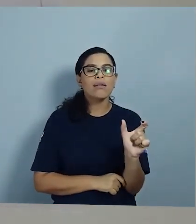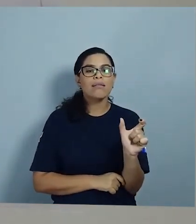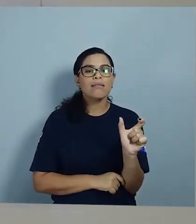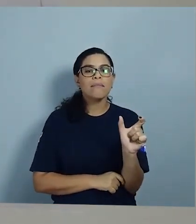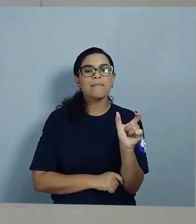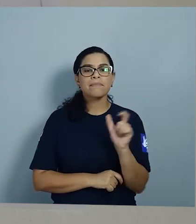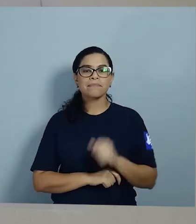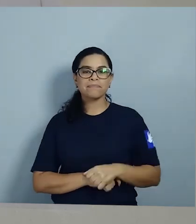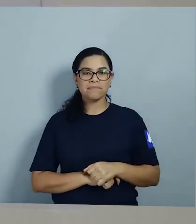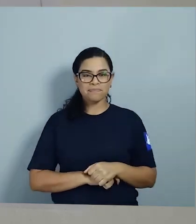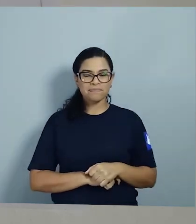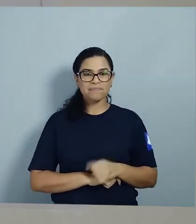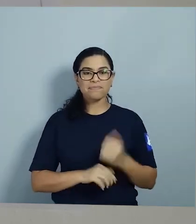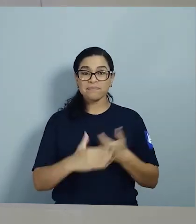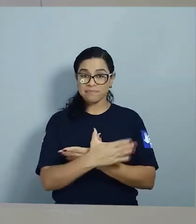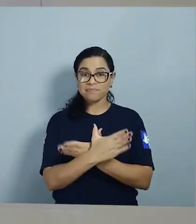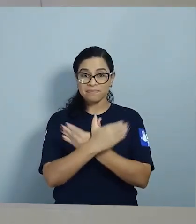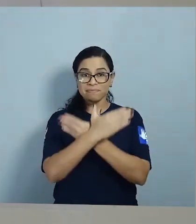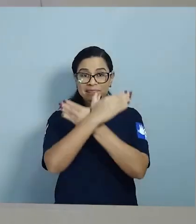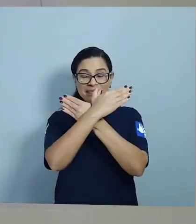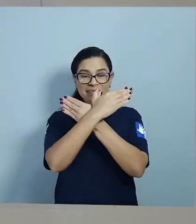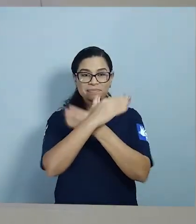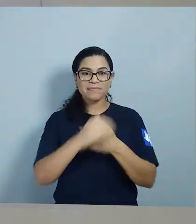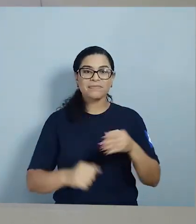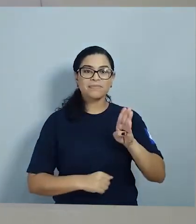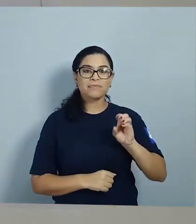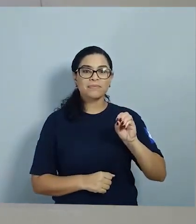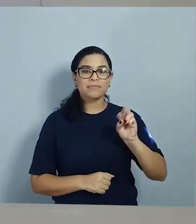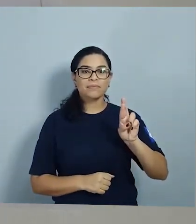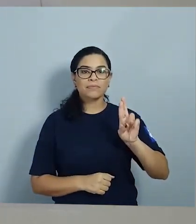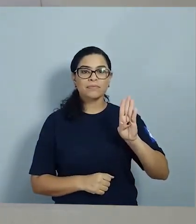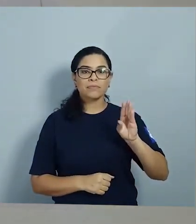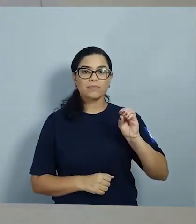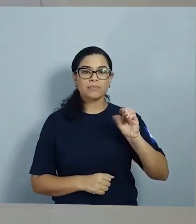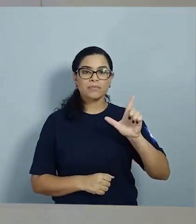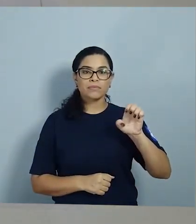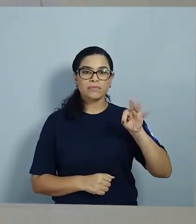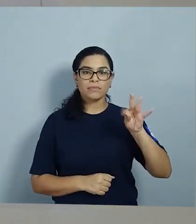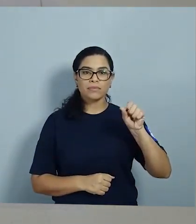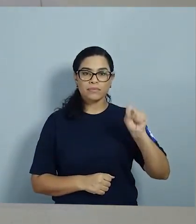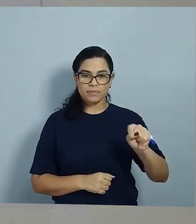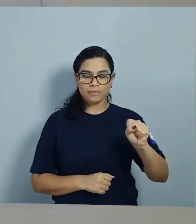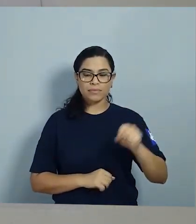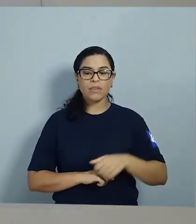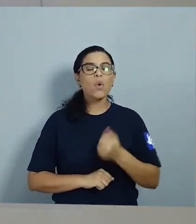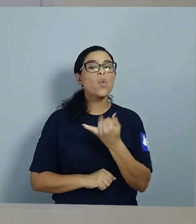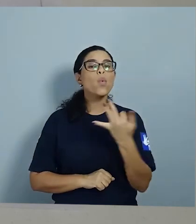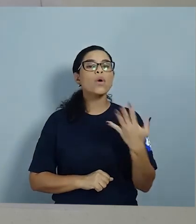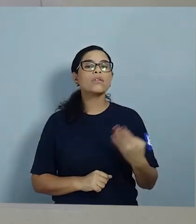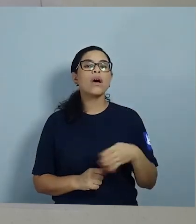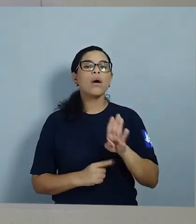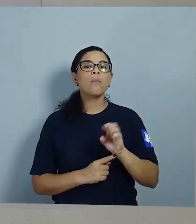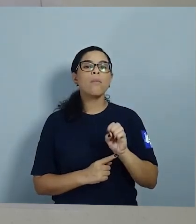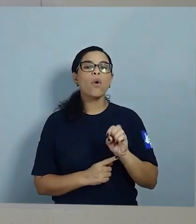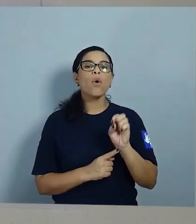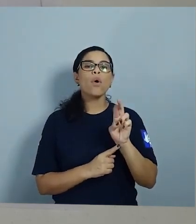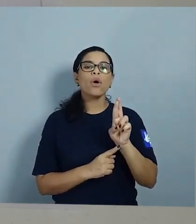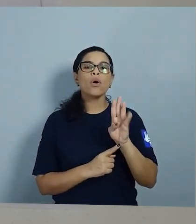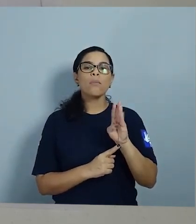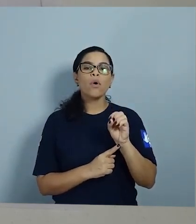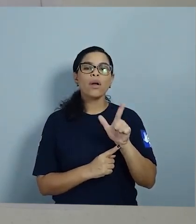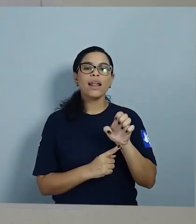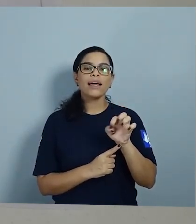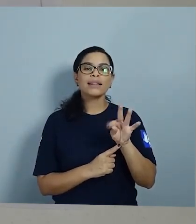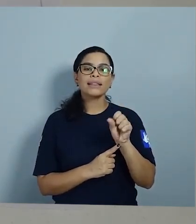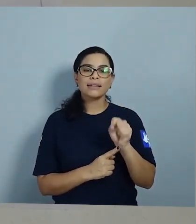-le-tas Quantos pedacinhos? Bor-bo